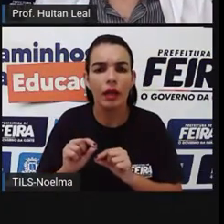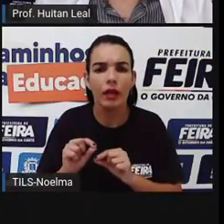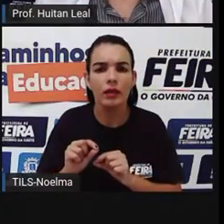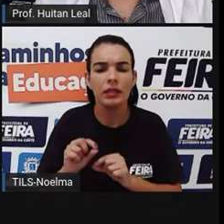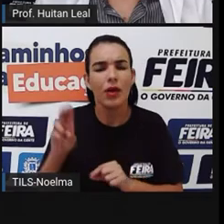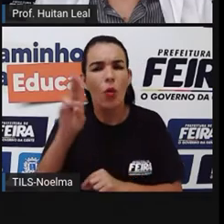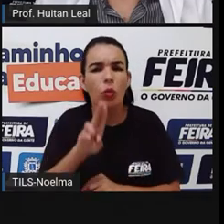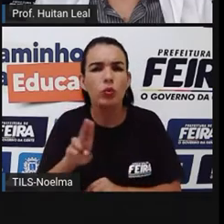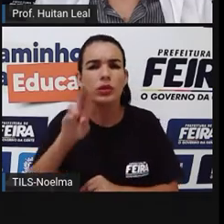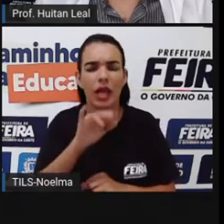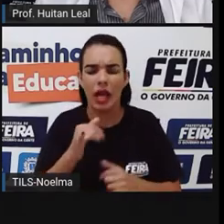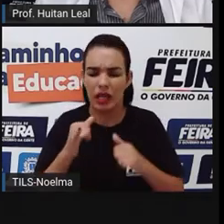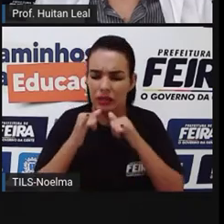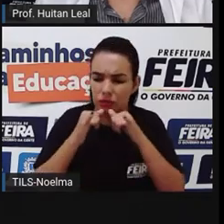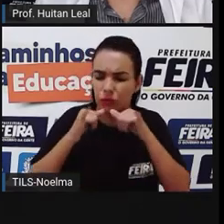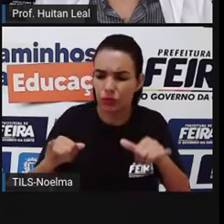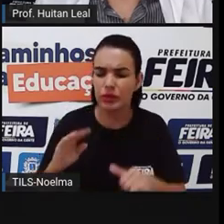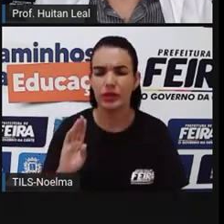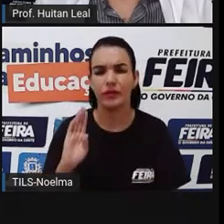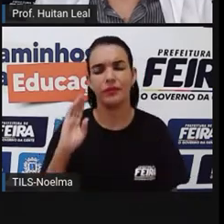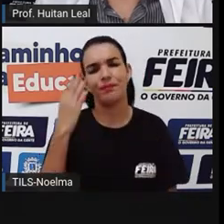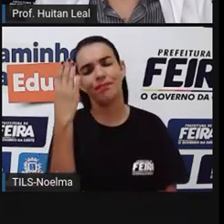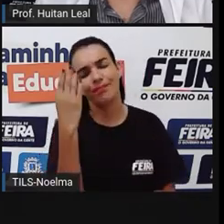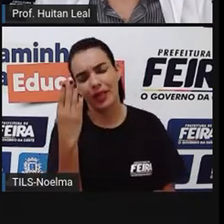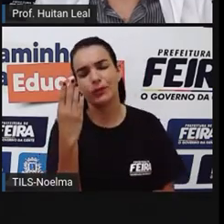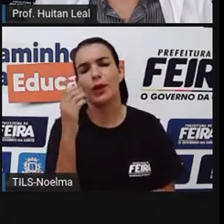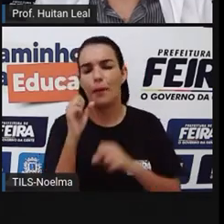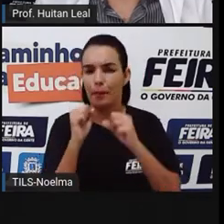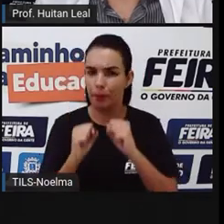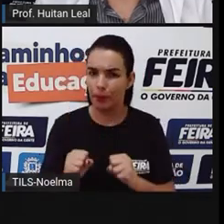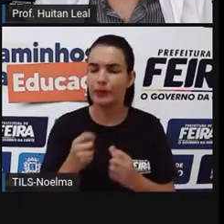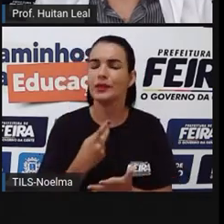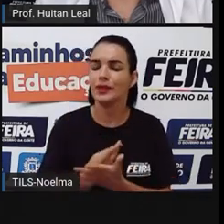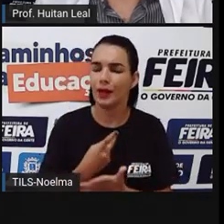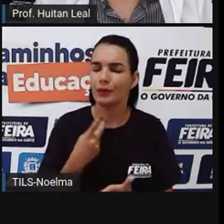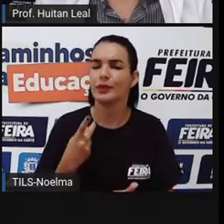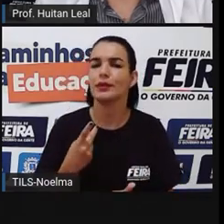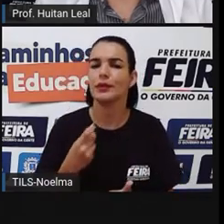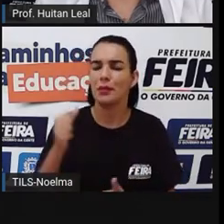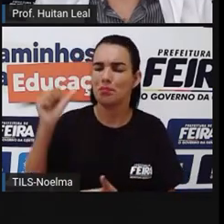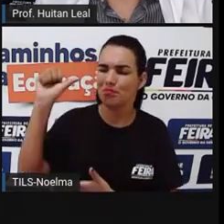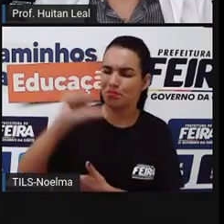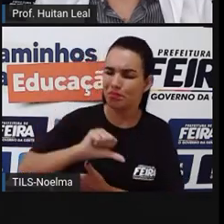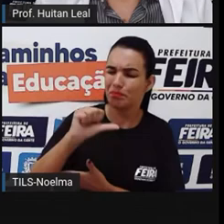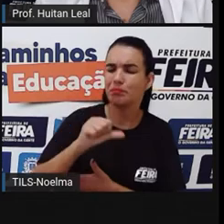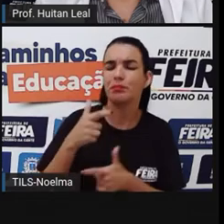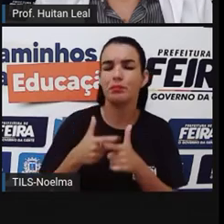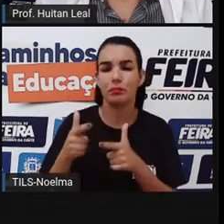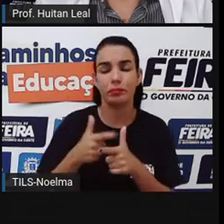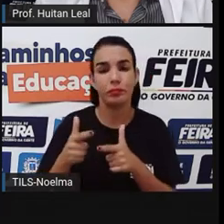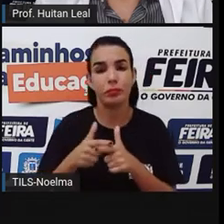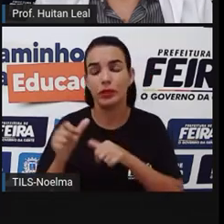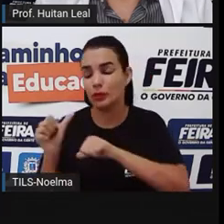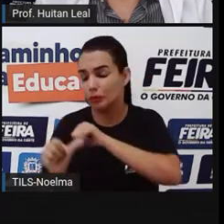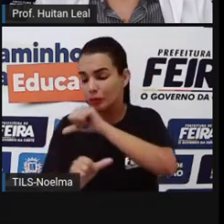notícias falsas, das fake news, podem causar prejuízos irreversíveis a pessoas.